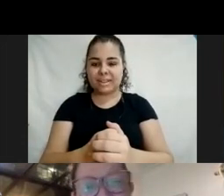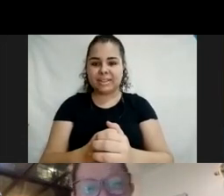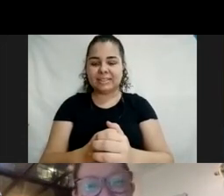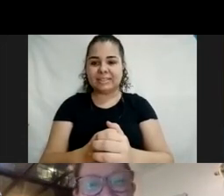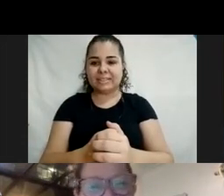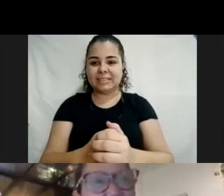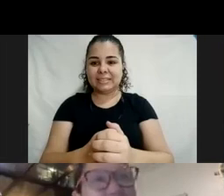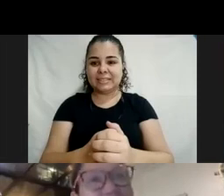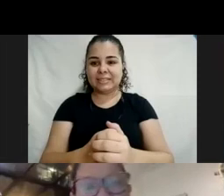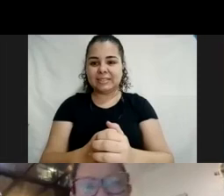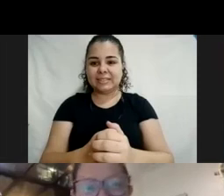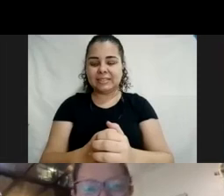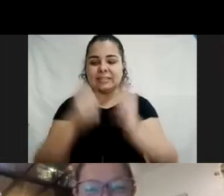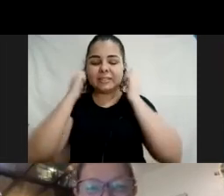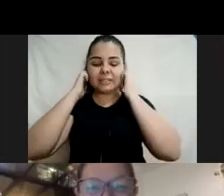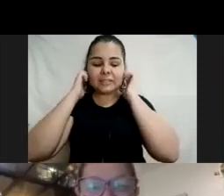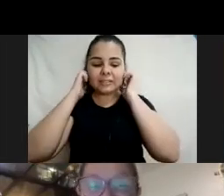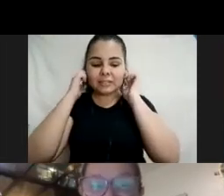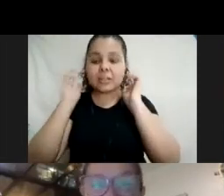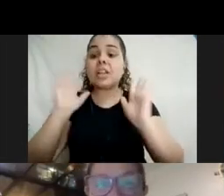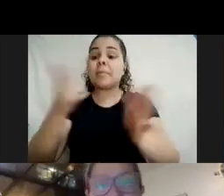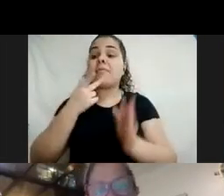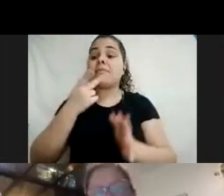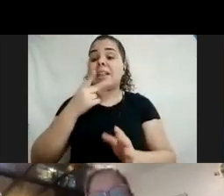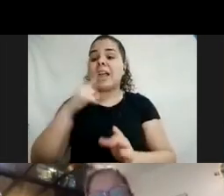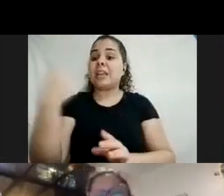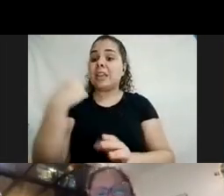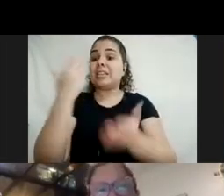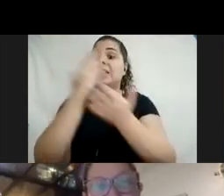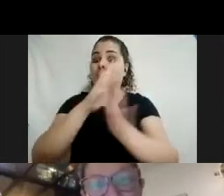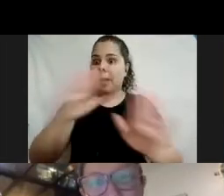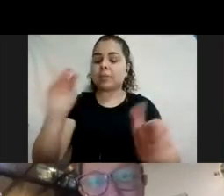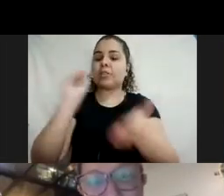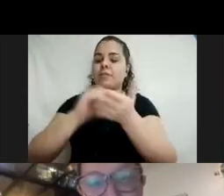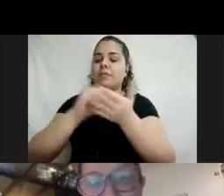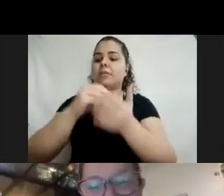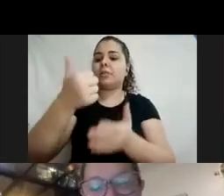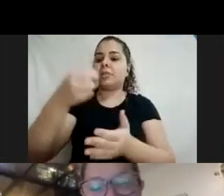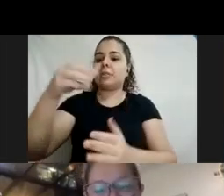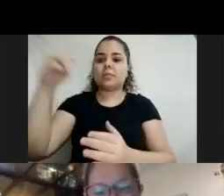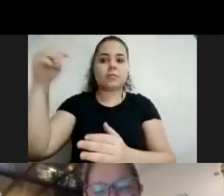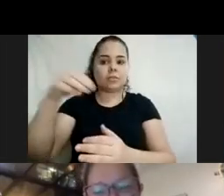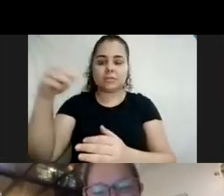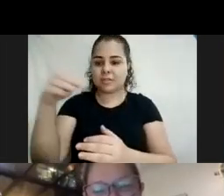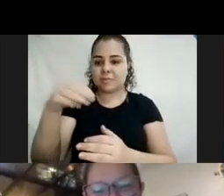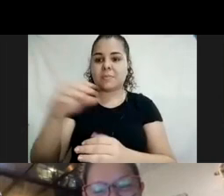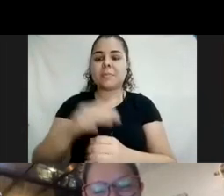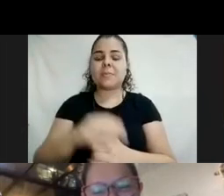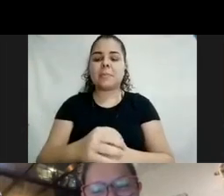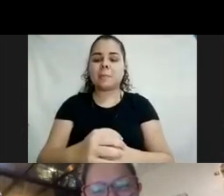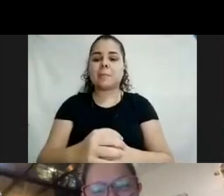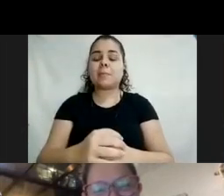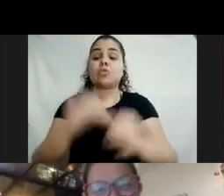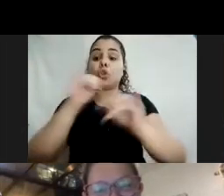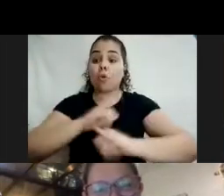Mas, Sabrina... É só para falar que a gente está acabando, porque faltam 13 minutos para a gente acabar, claro que a gente pode ficar falando, isso não é problema. Eu só quero